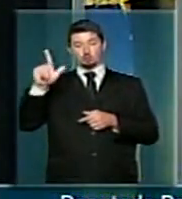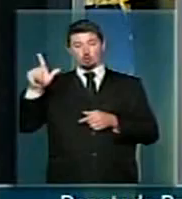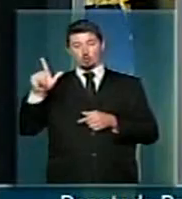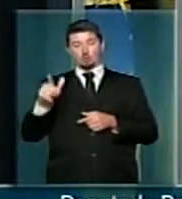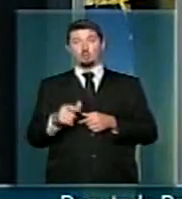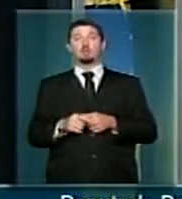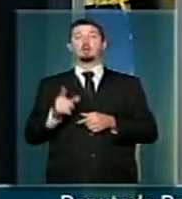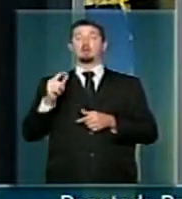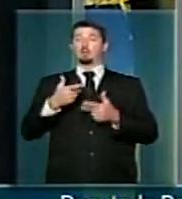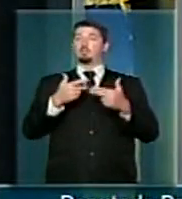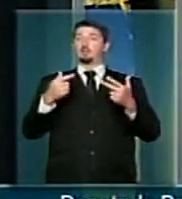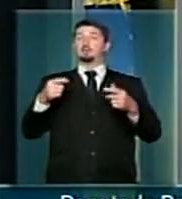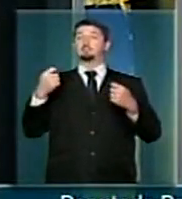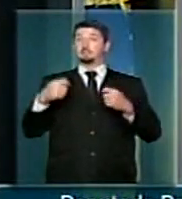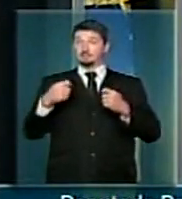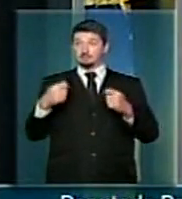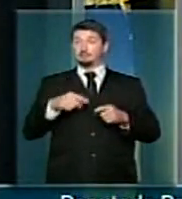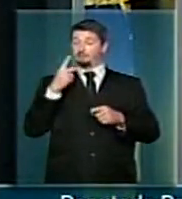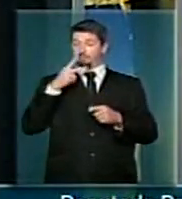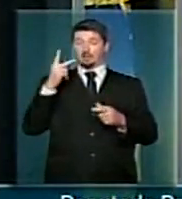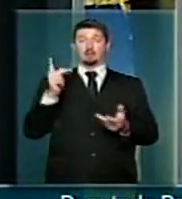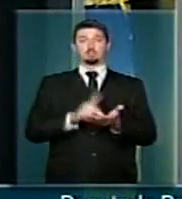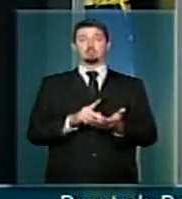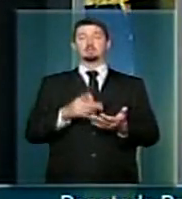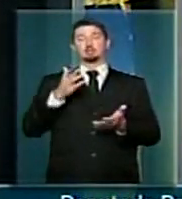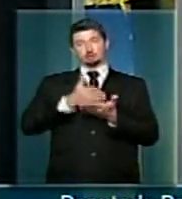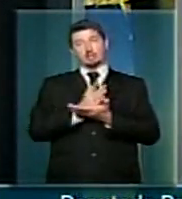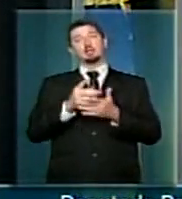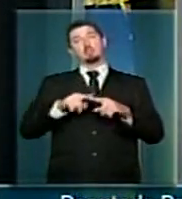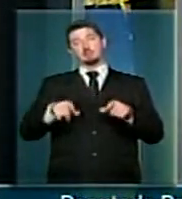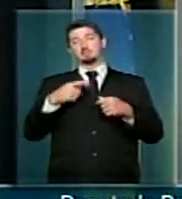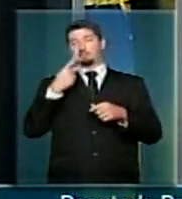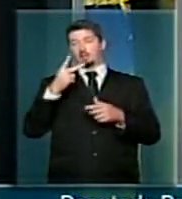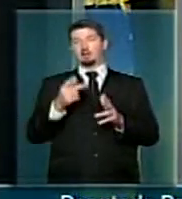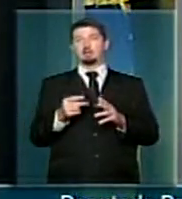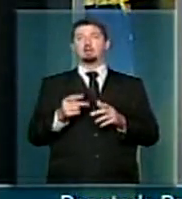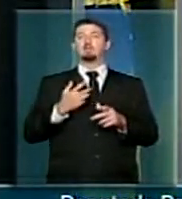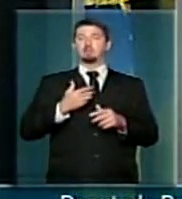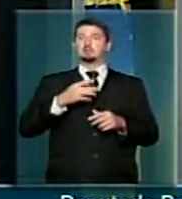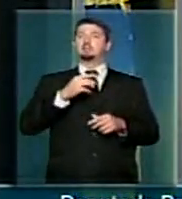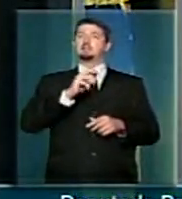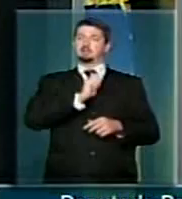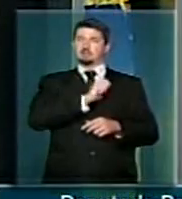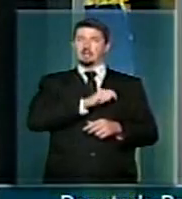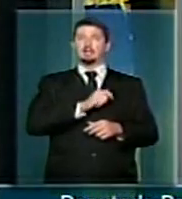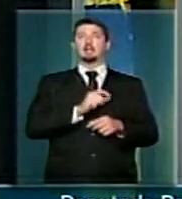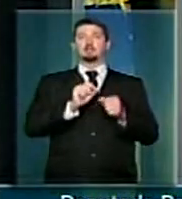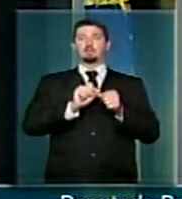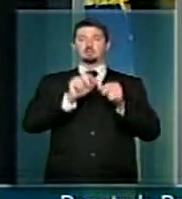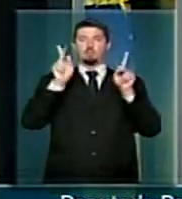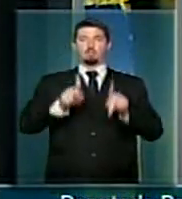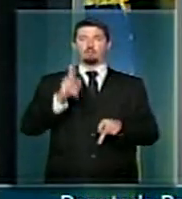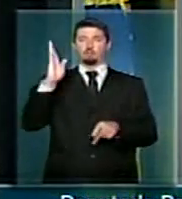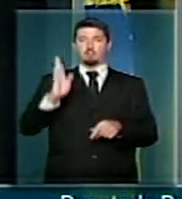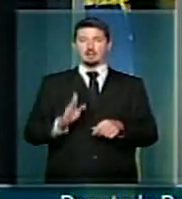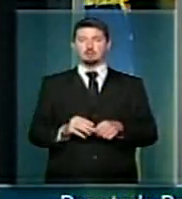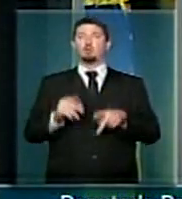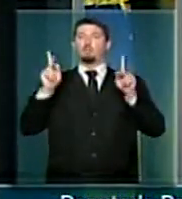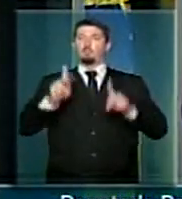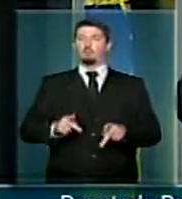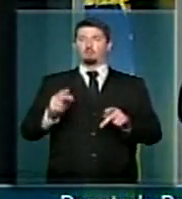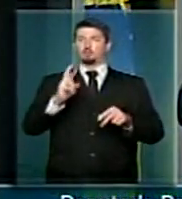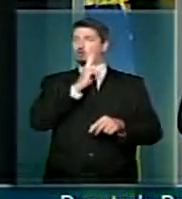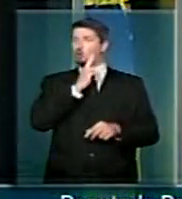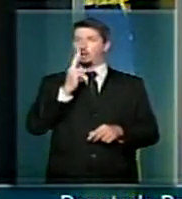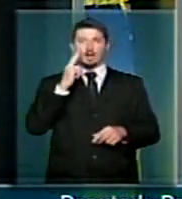coisa que tem que ser falado. Foi um crime que se fizeram contra essa nação brasileira, contra o povo de Roraima,